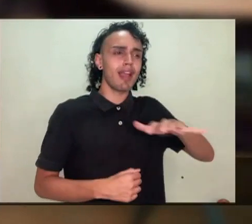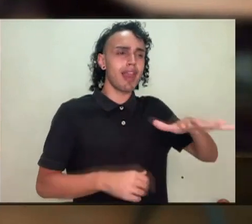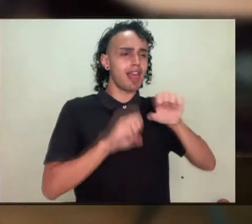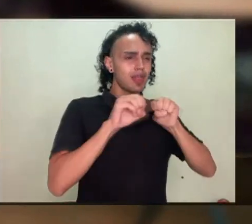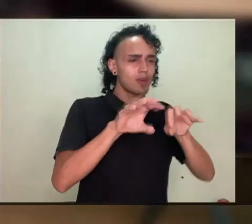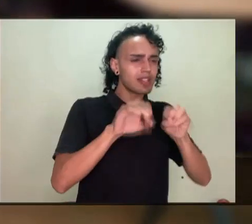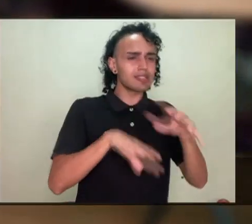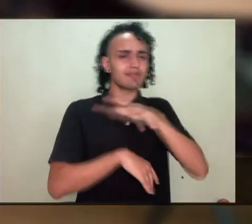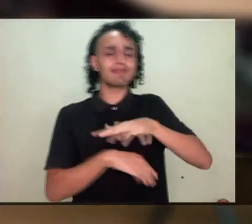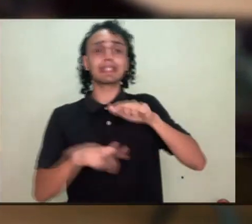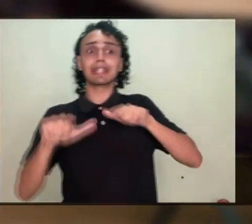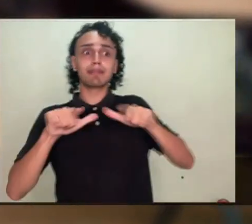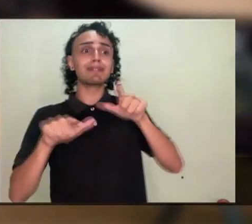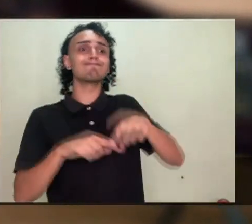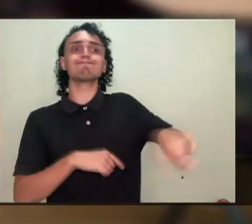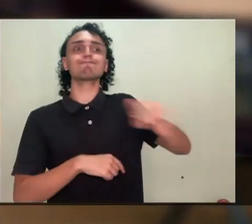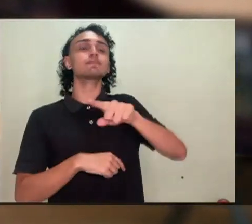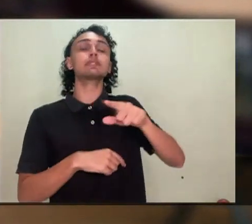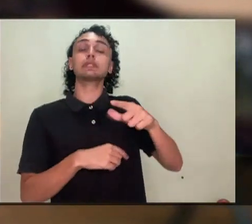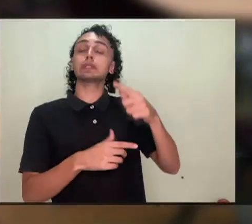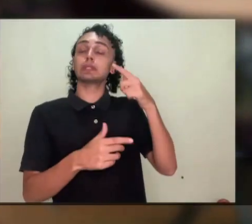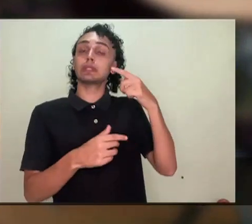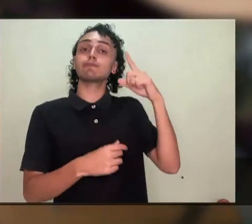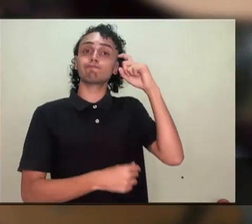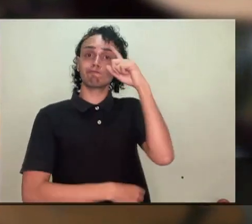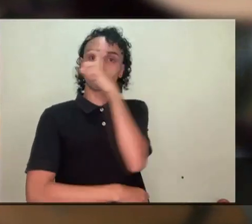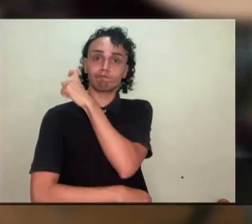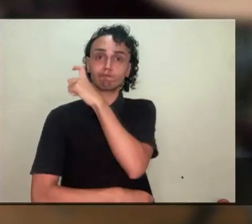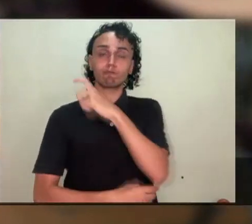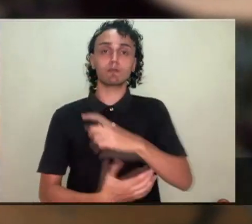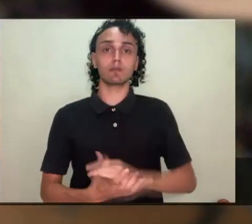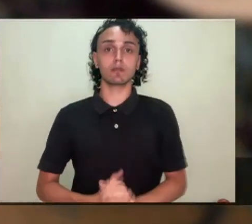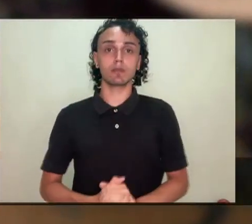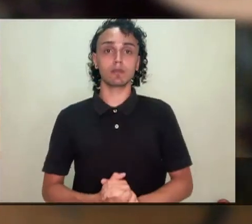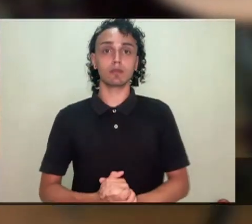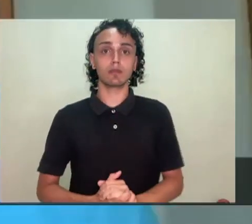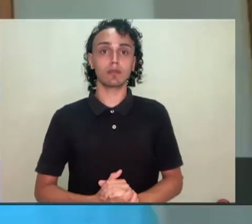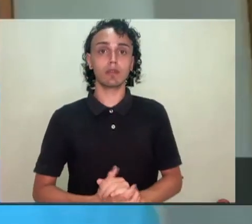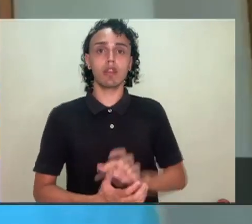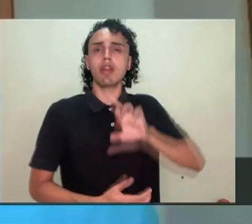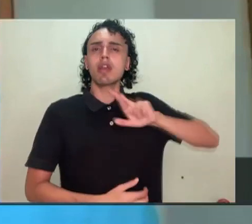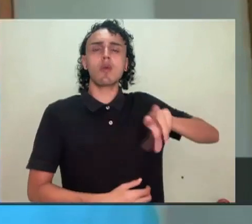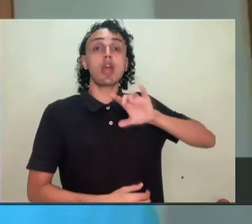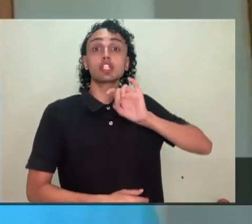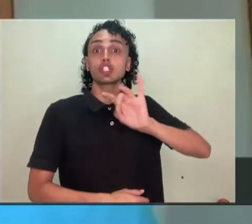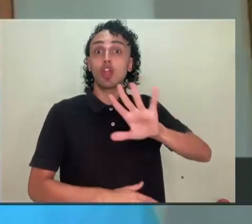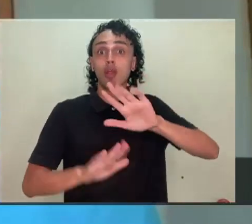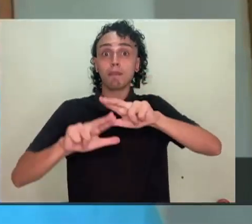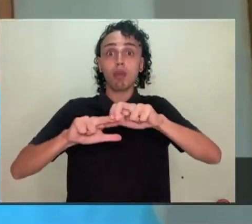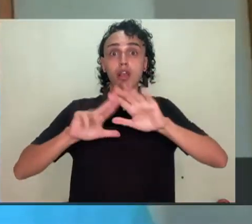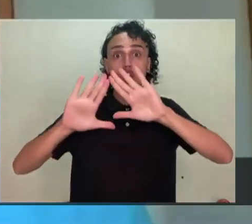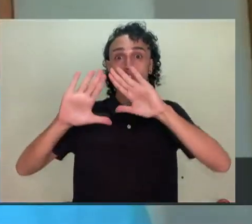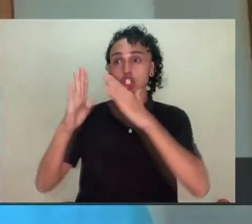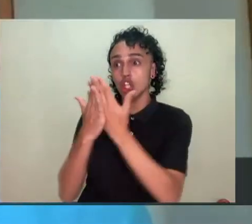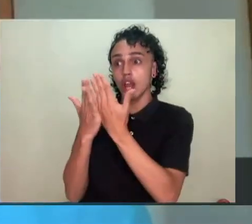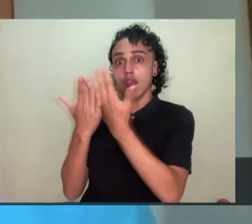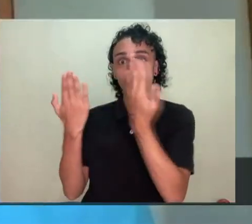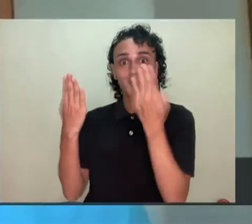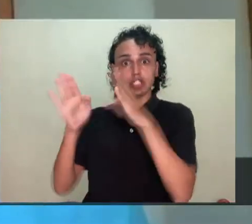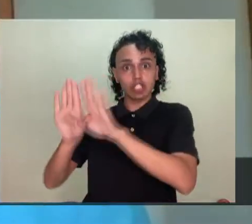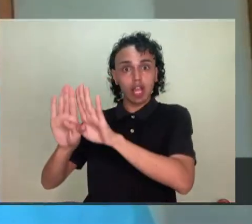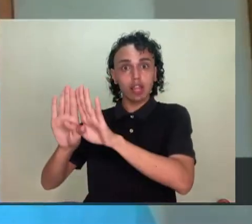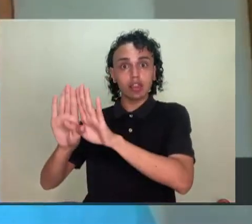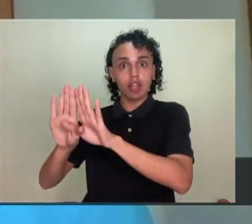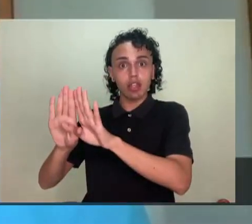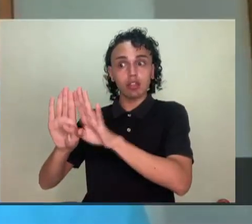do ponto de vista da educação e do trabalho, bastante delicada. É importante isso, né? Não é apenas o fato das